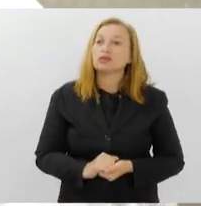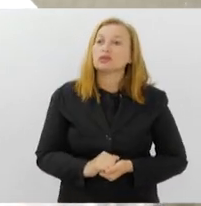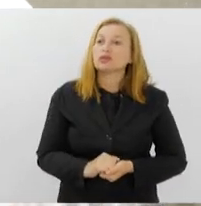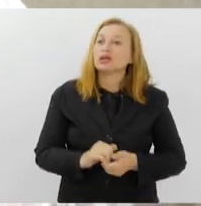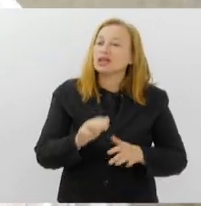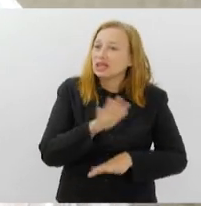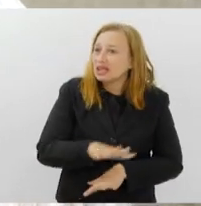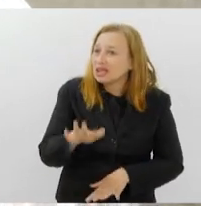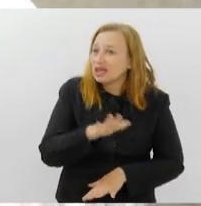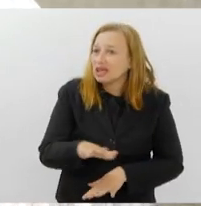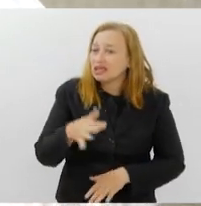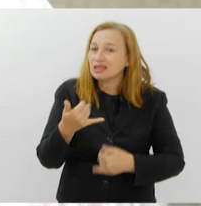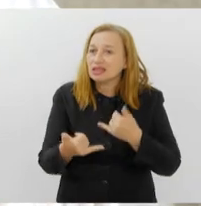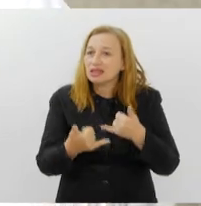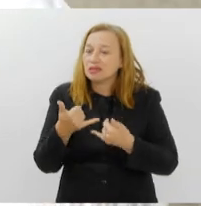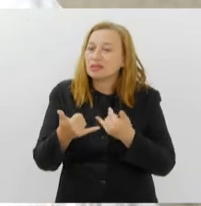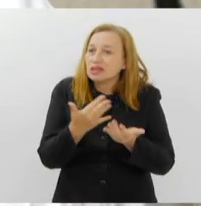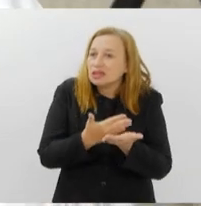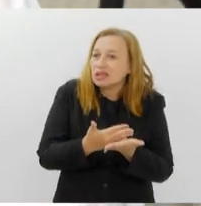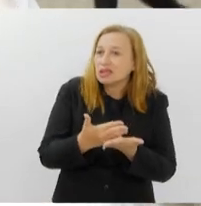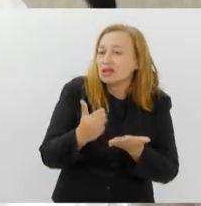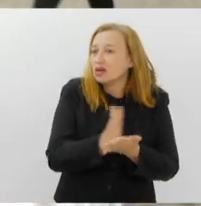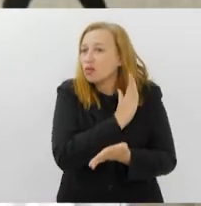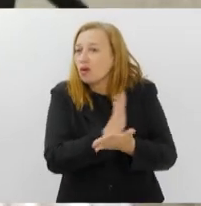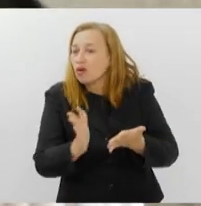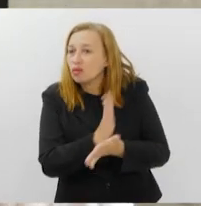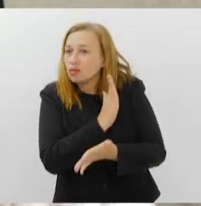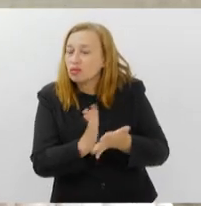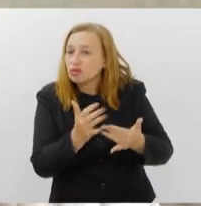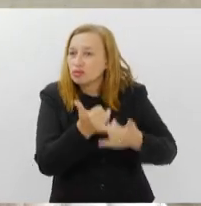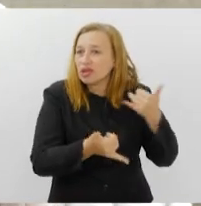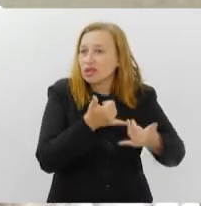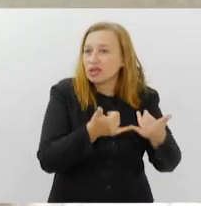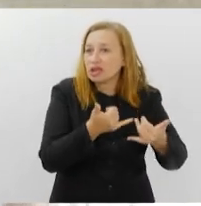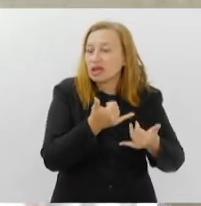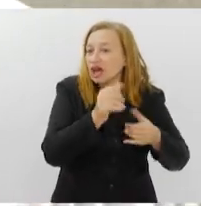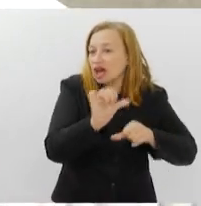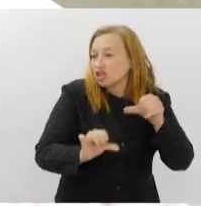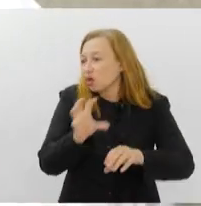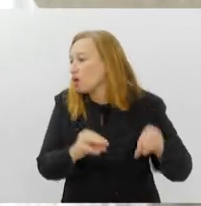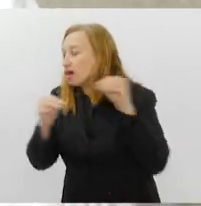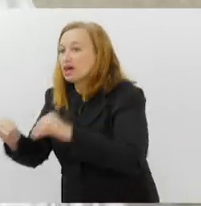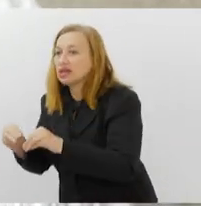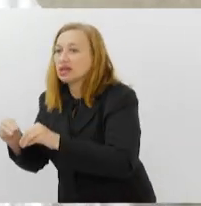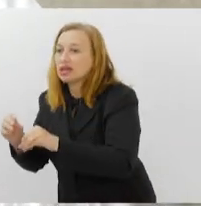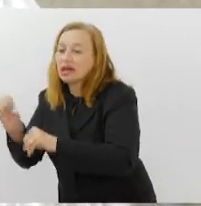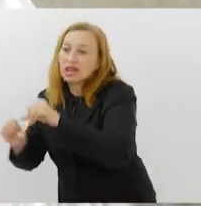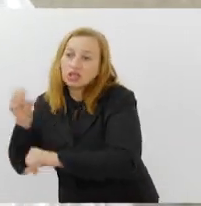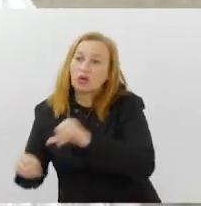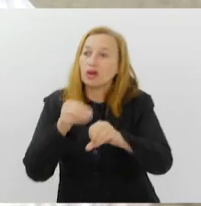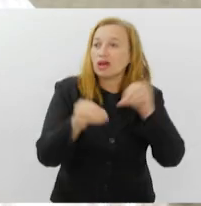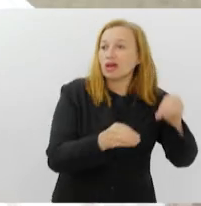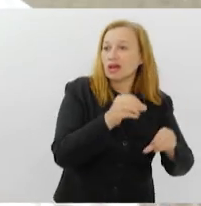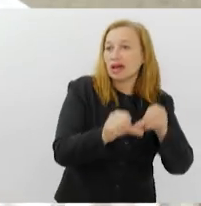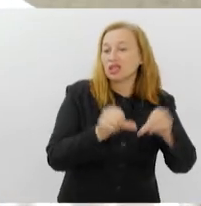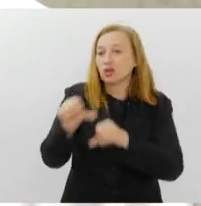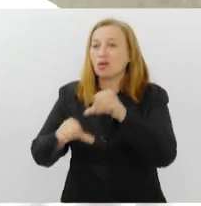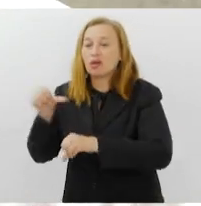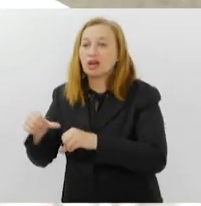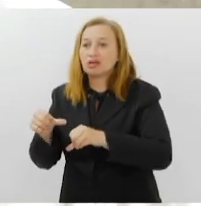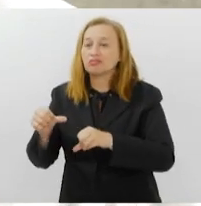a criança começa uma brincadeira, com alguns brinquedos, logo larga, já vai para outro, logo larga, já vai para outro, sem